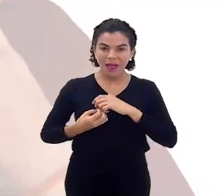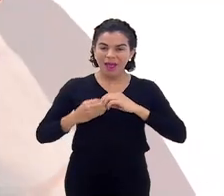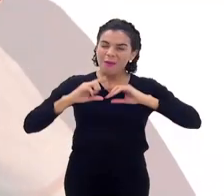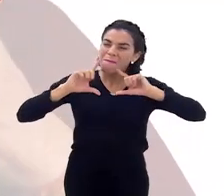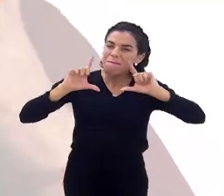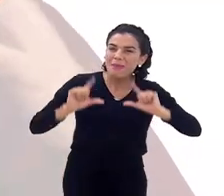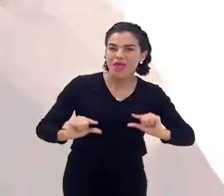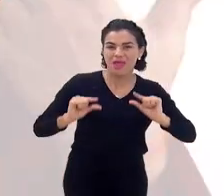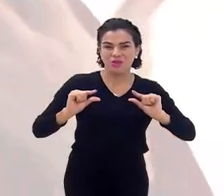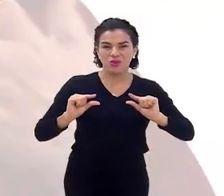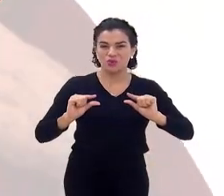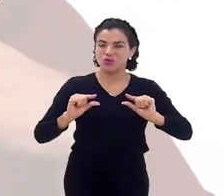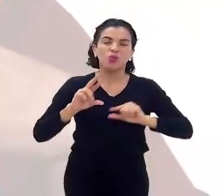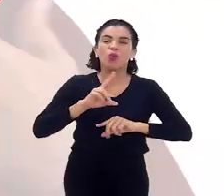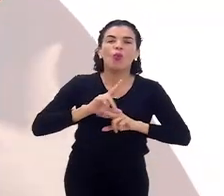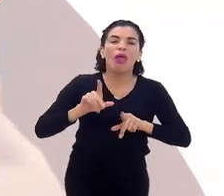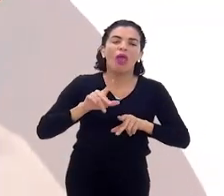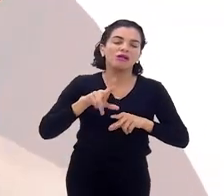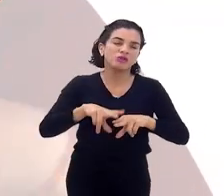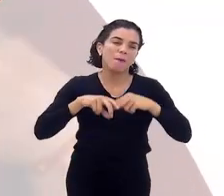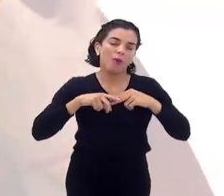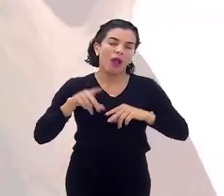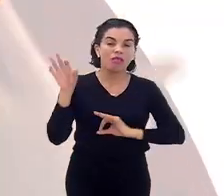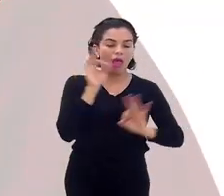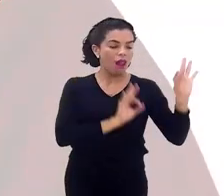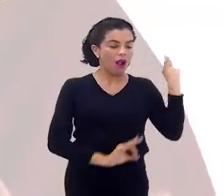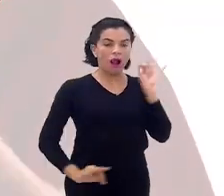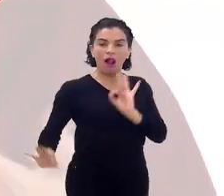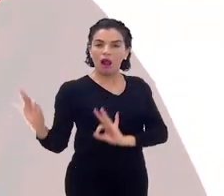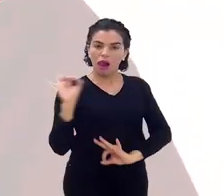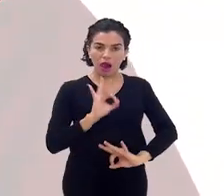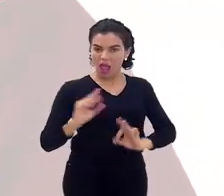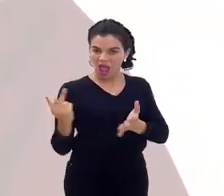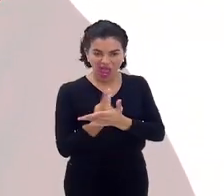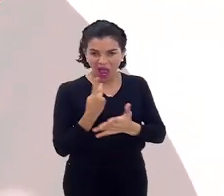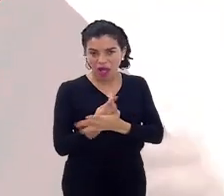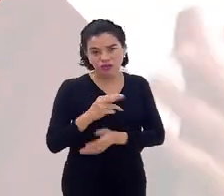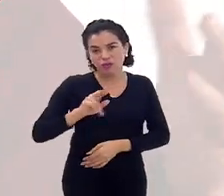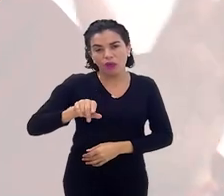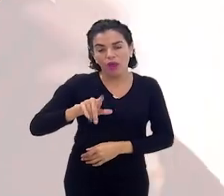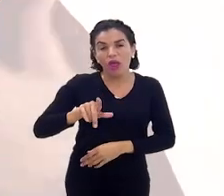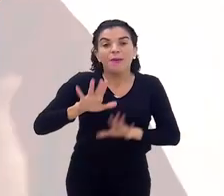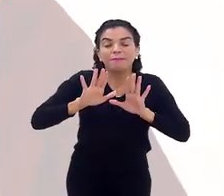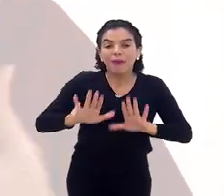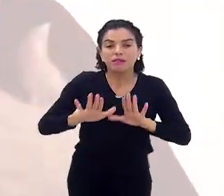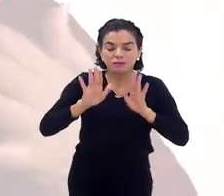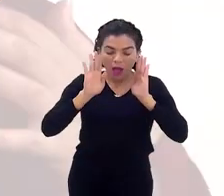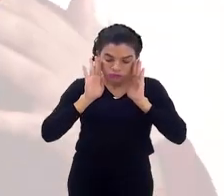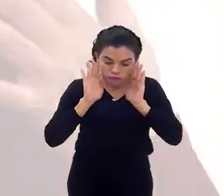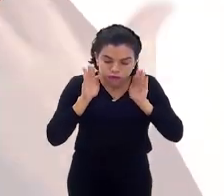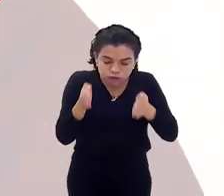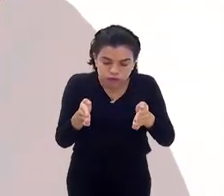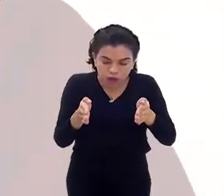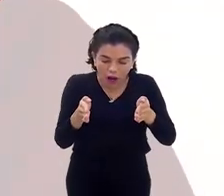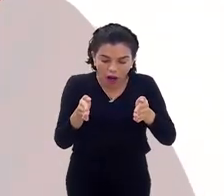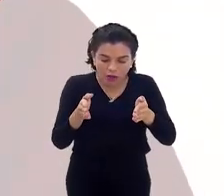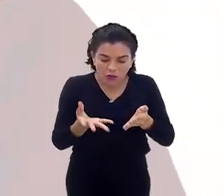menos... Não é só pela vaidade. Ah, não está errado a vaidade, entende? É mais para se concentrar no seu interior,